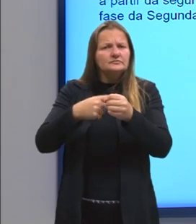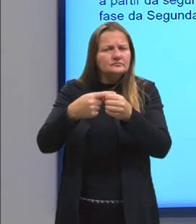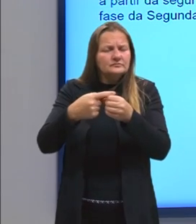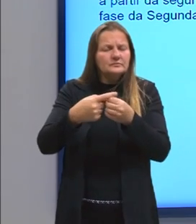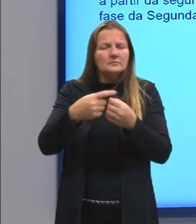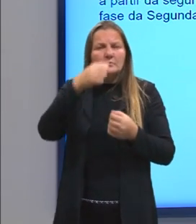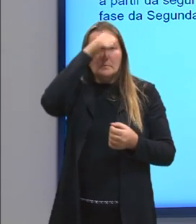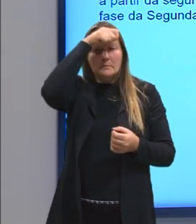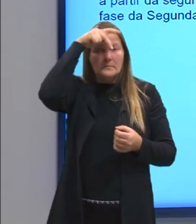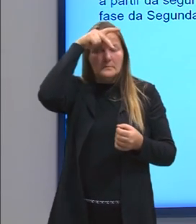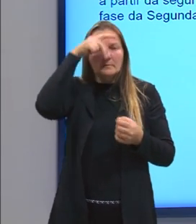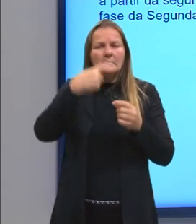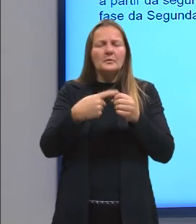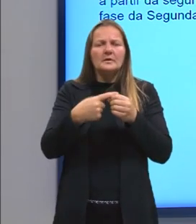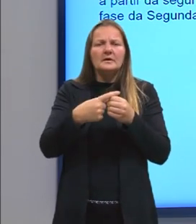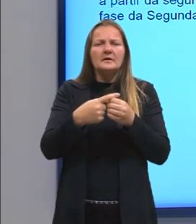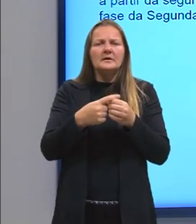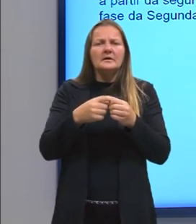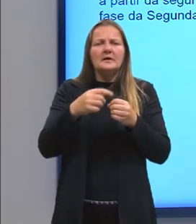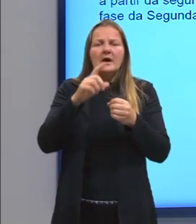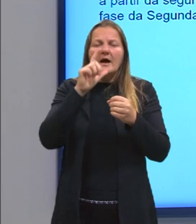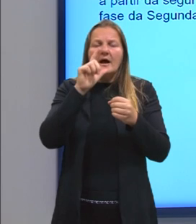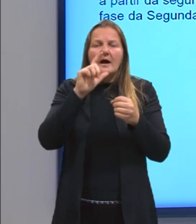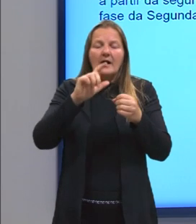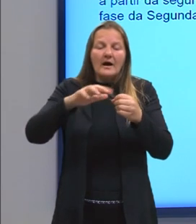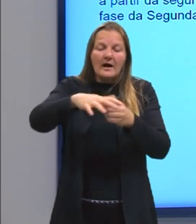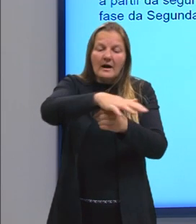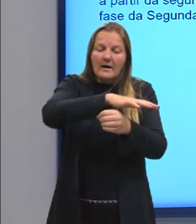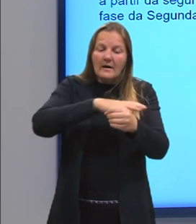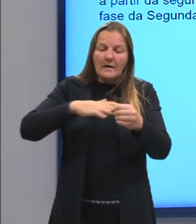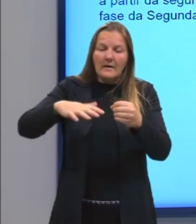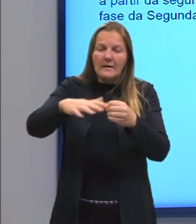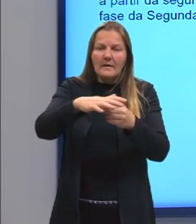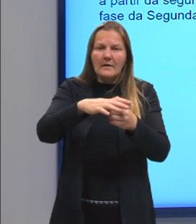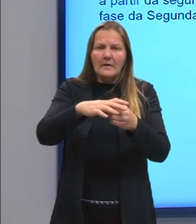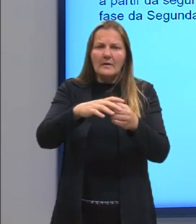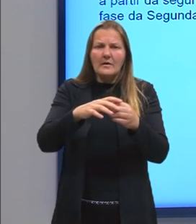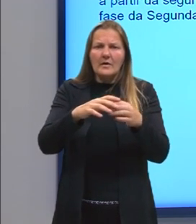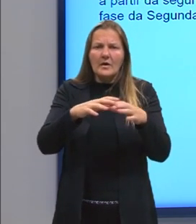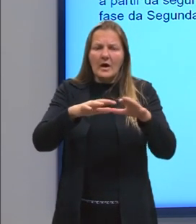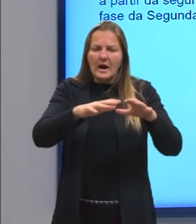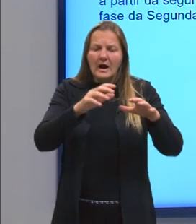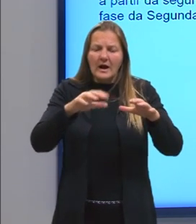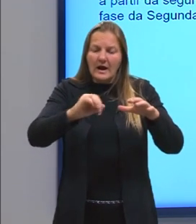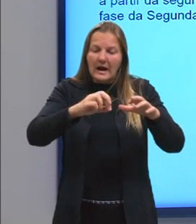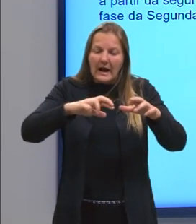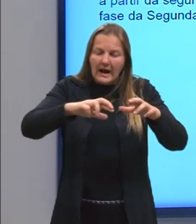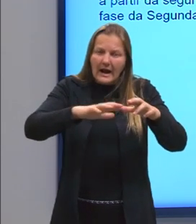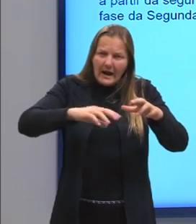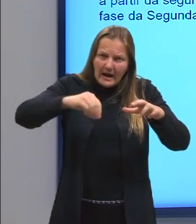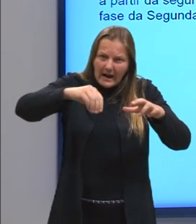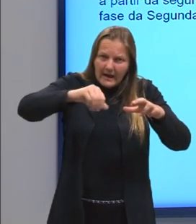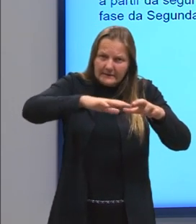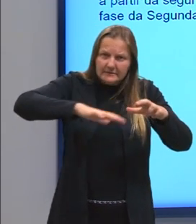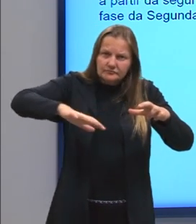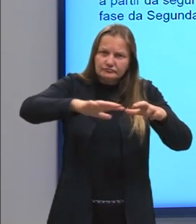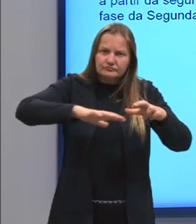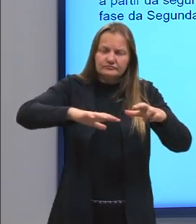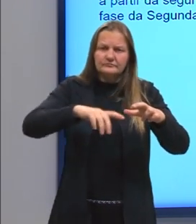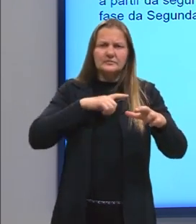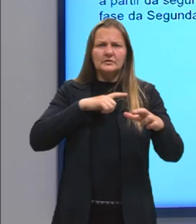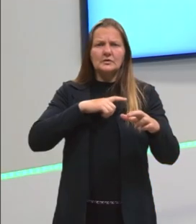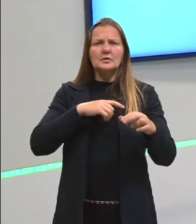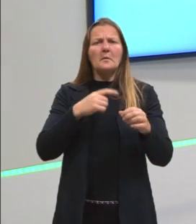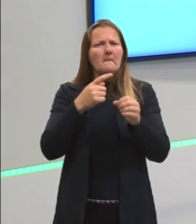tornando aí áreas adjacentes, né, tendo todos os problemas relacionados à urbanização que a gente vai ver. E aqui eu trago um mapa para